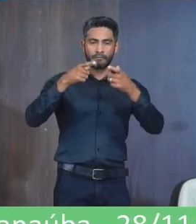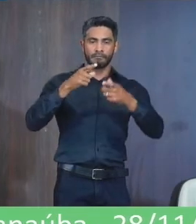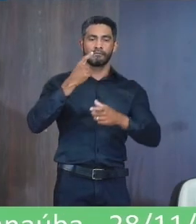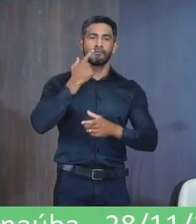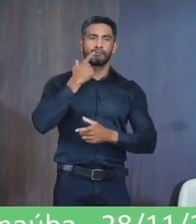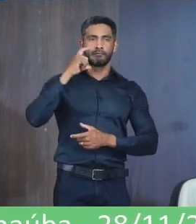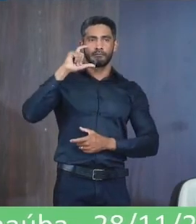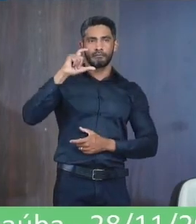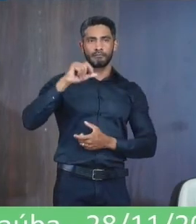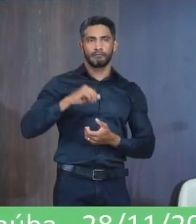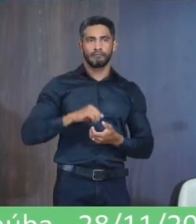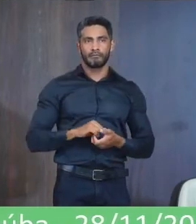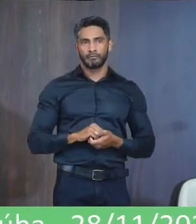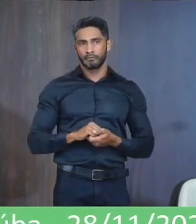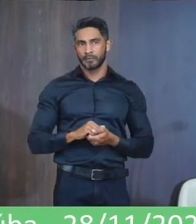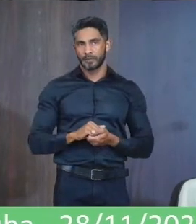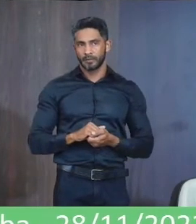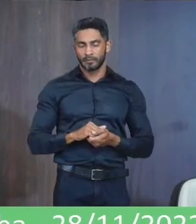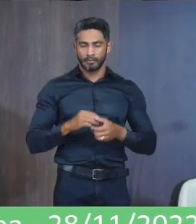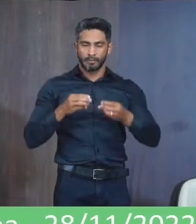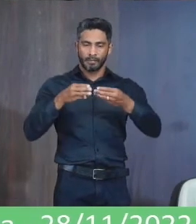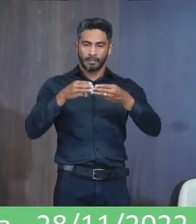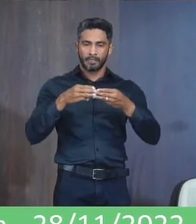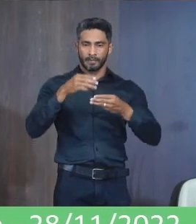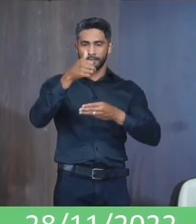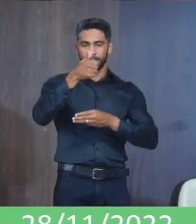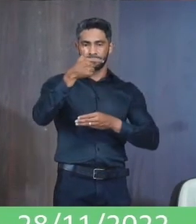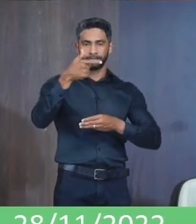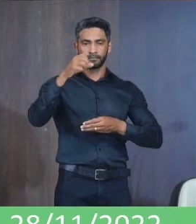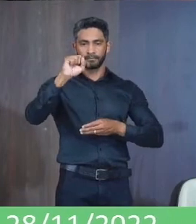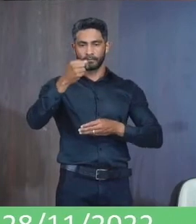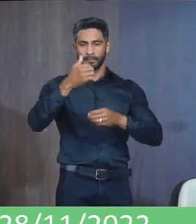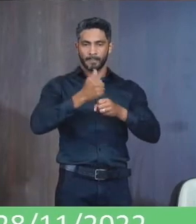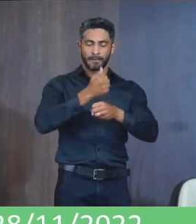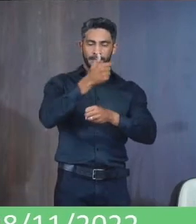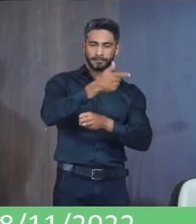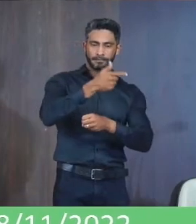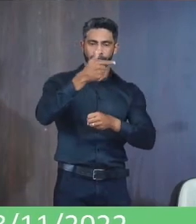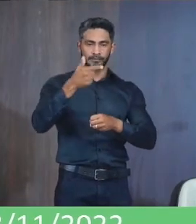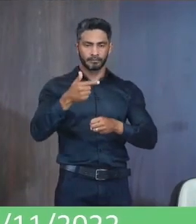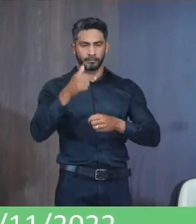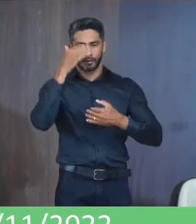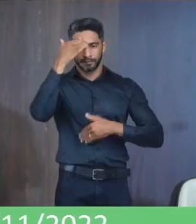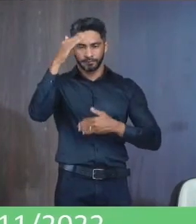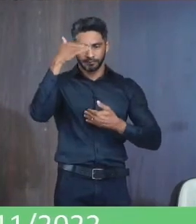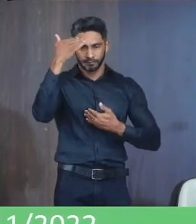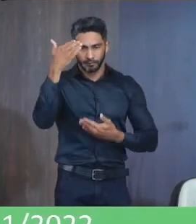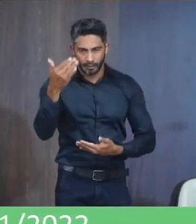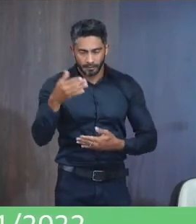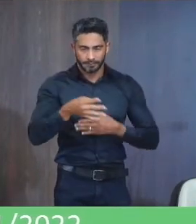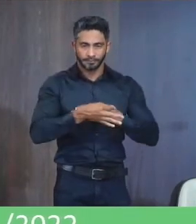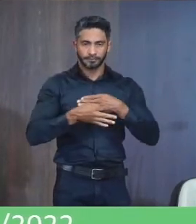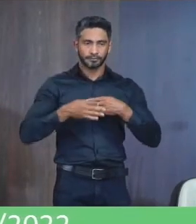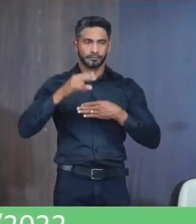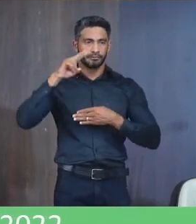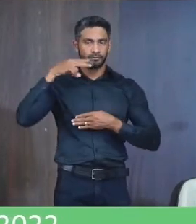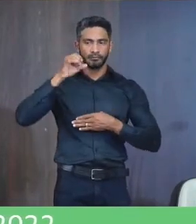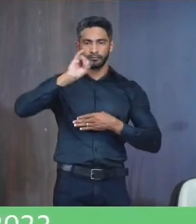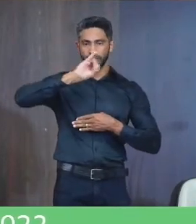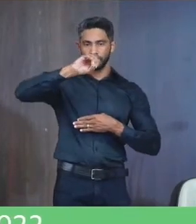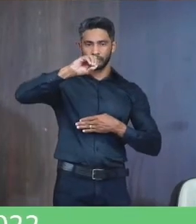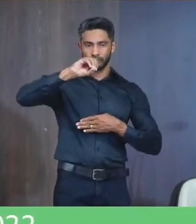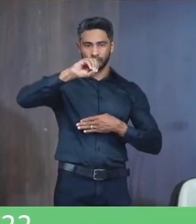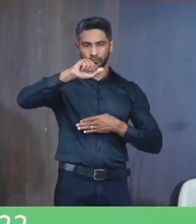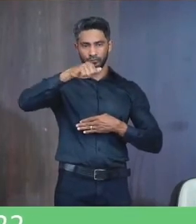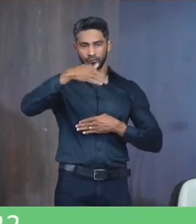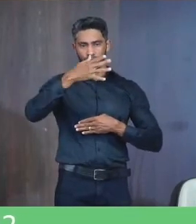Dente Grande Moção 128 2022 Voto de congratulação Autoria Vereador João Pereira Da